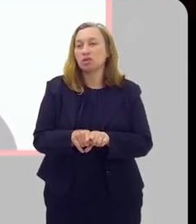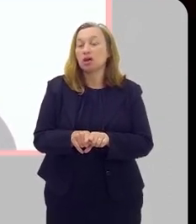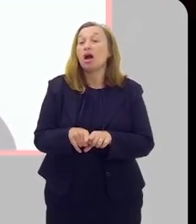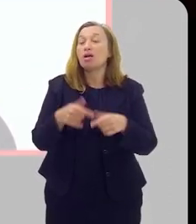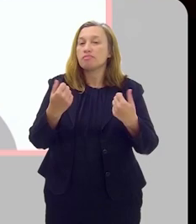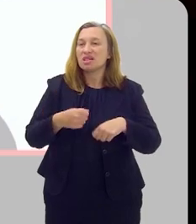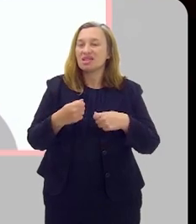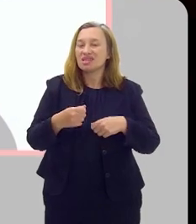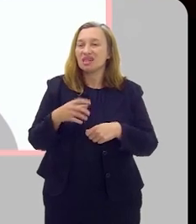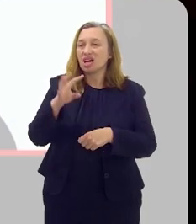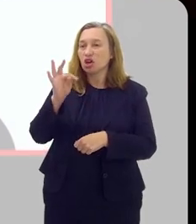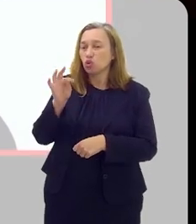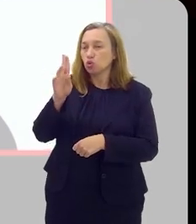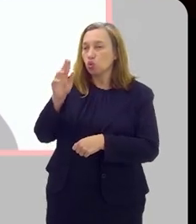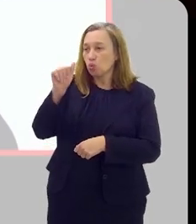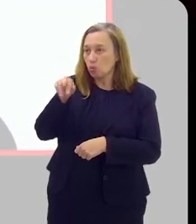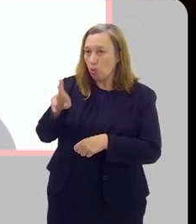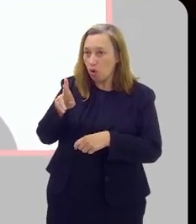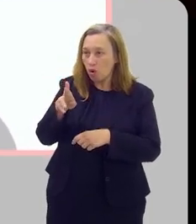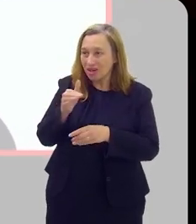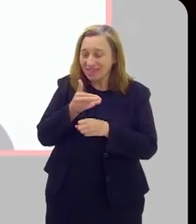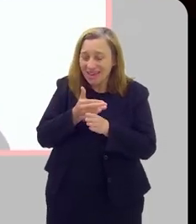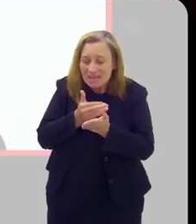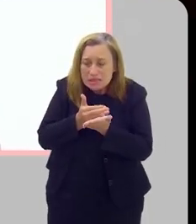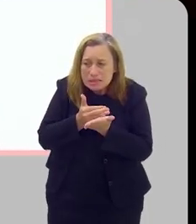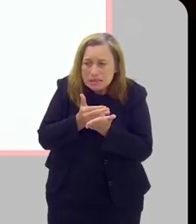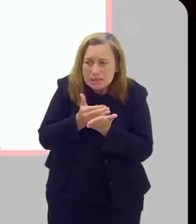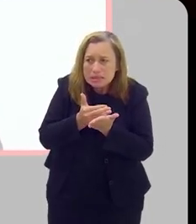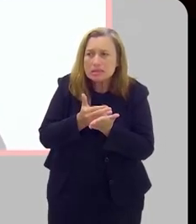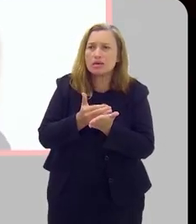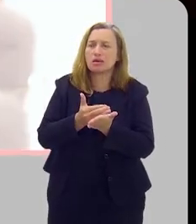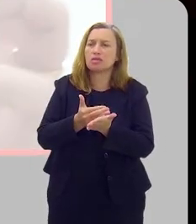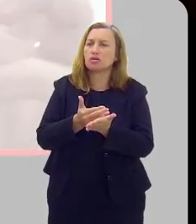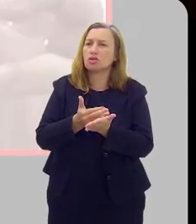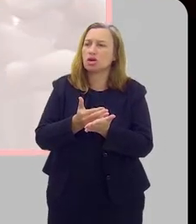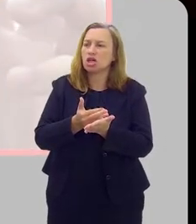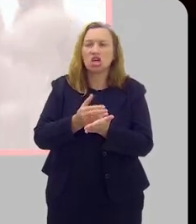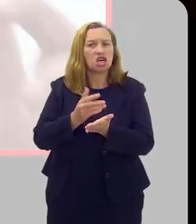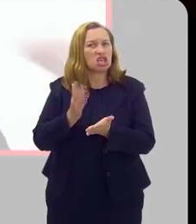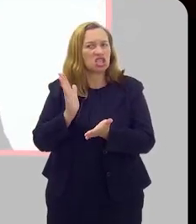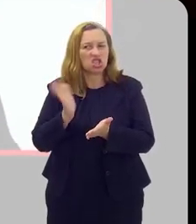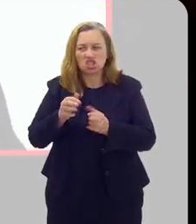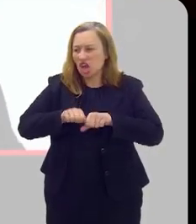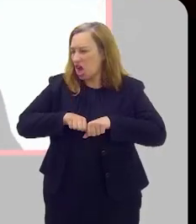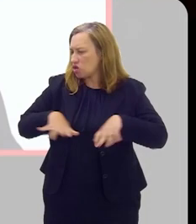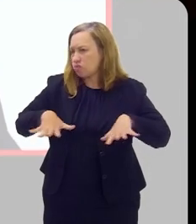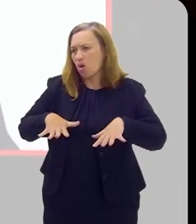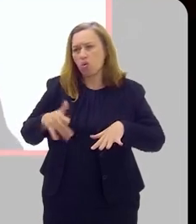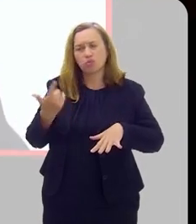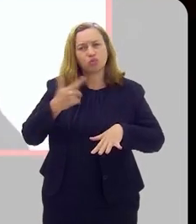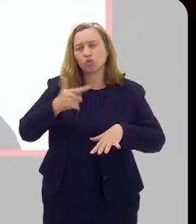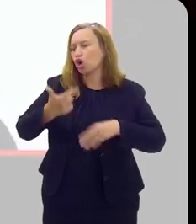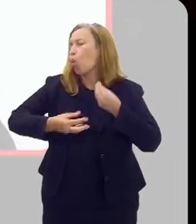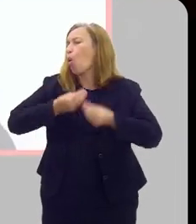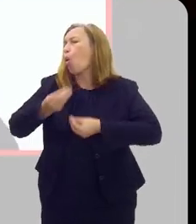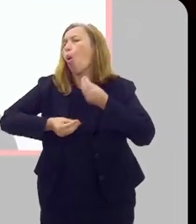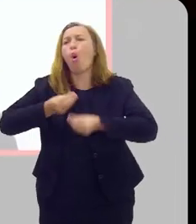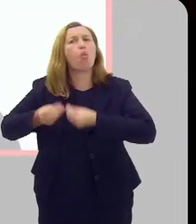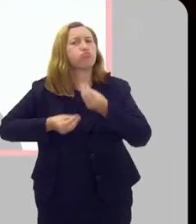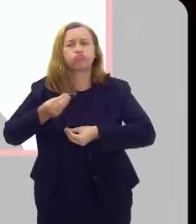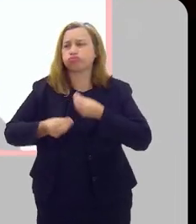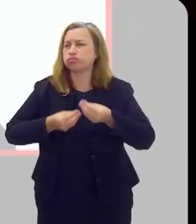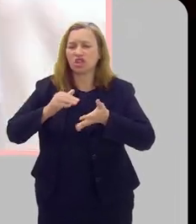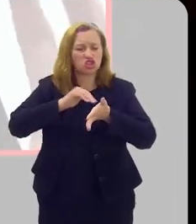ser um tumor inicial, porque se for um tumor avançado, que já está crescendo e invade o nervo, aí não tem jeito, nem que o cirurgião queira e